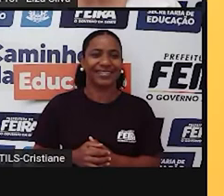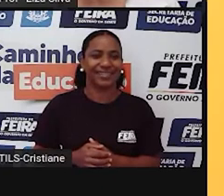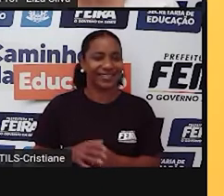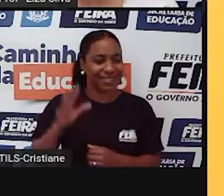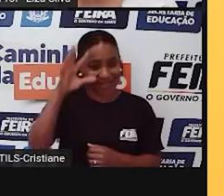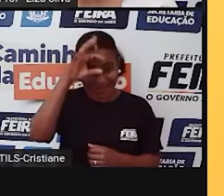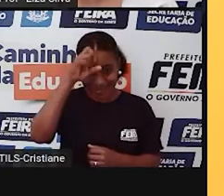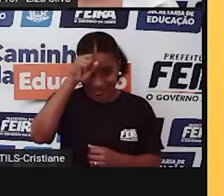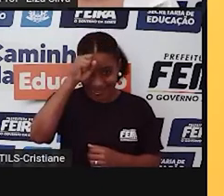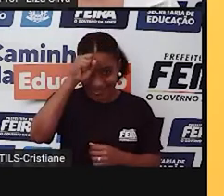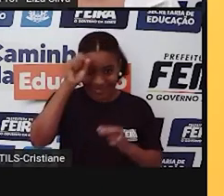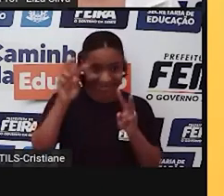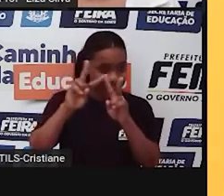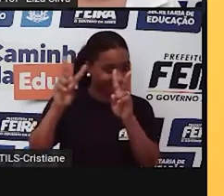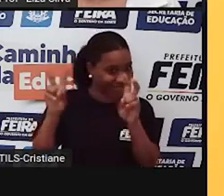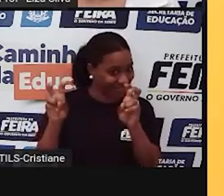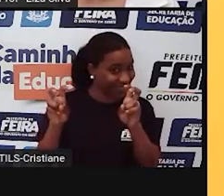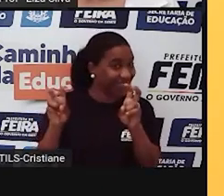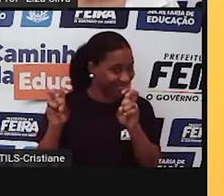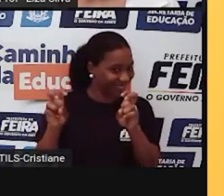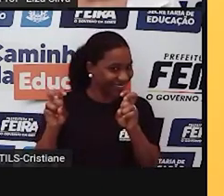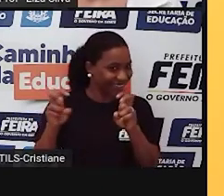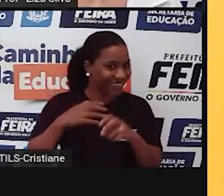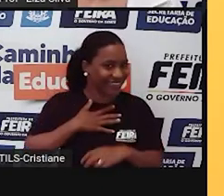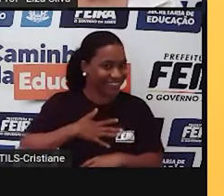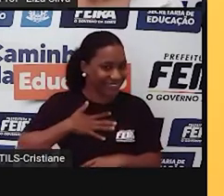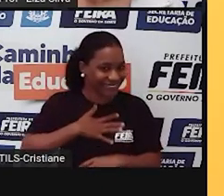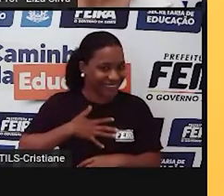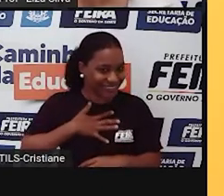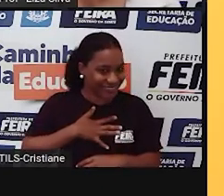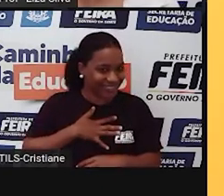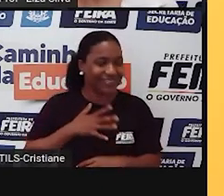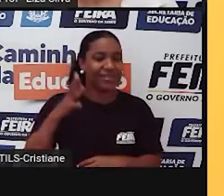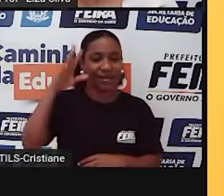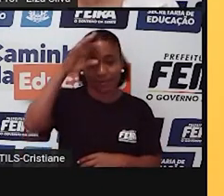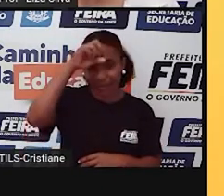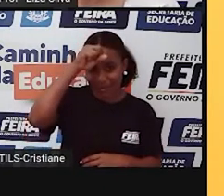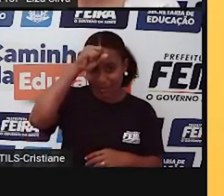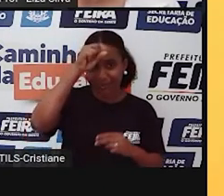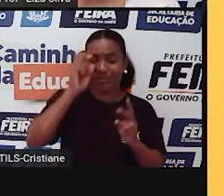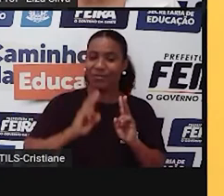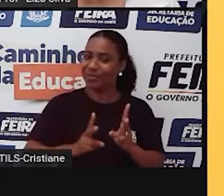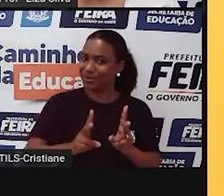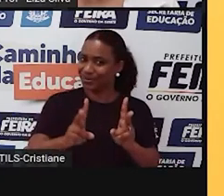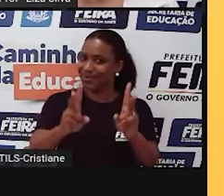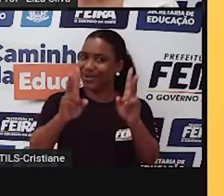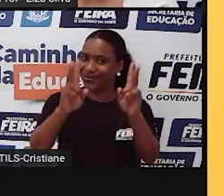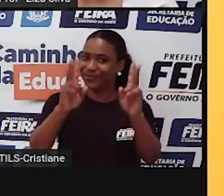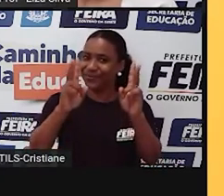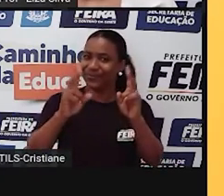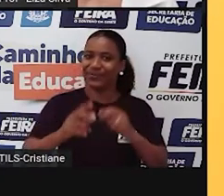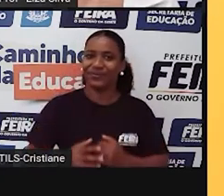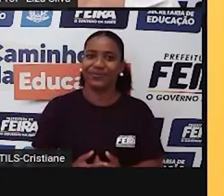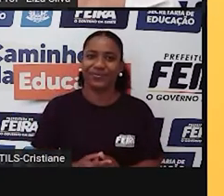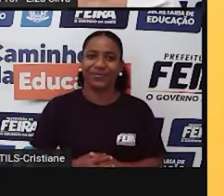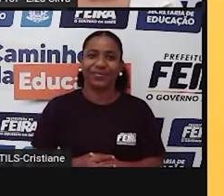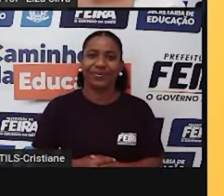Aprenderam comigo a partir desses provérbios? Então, continuar, porque tem mais aprendizagem. três, duas.